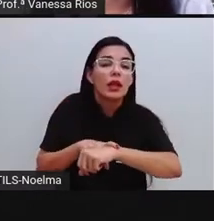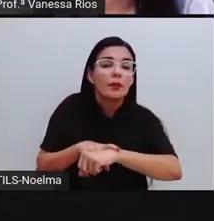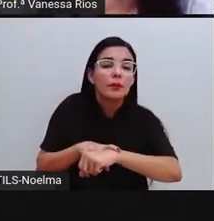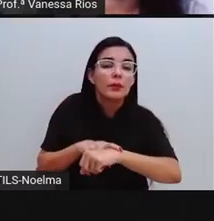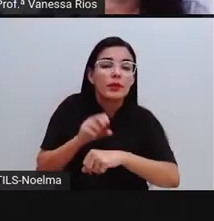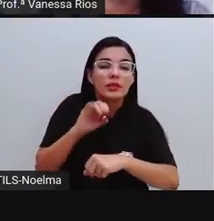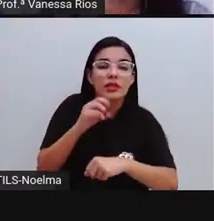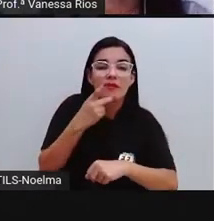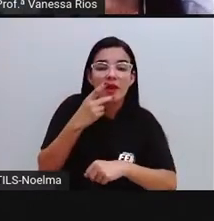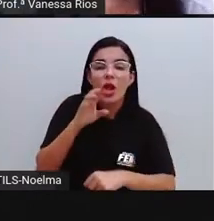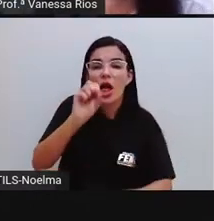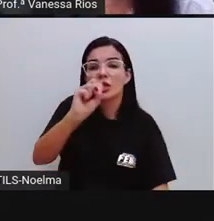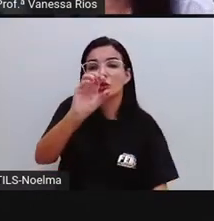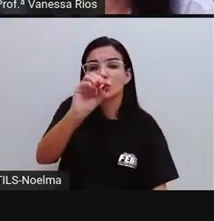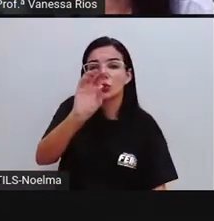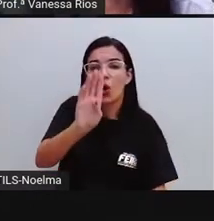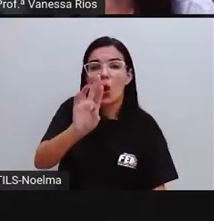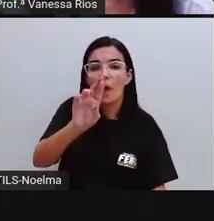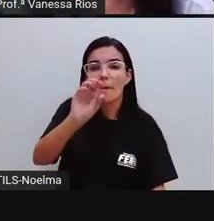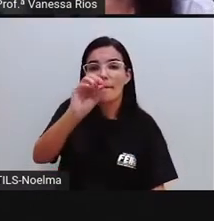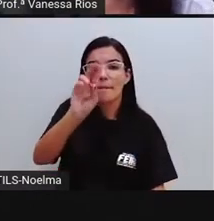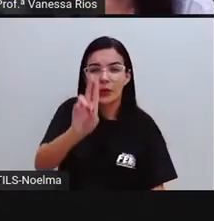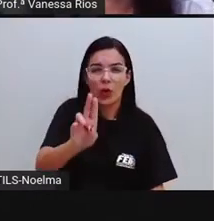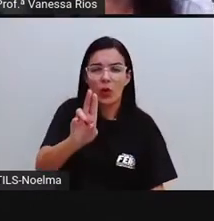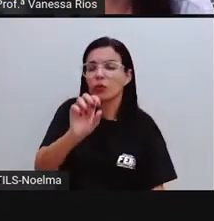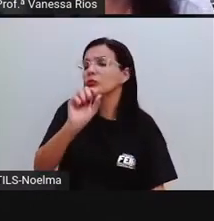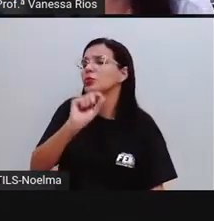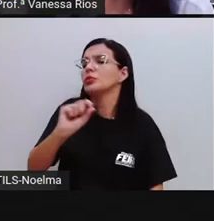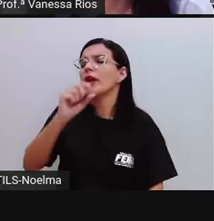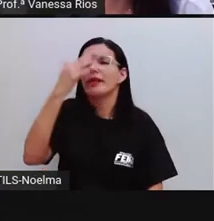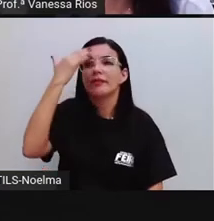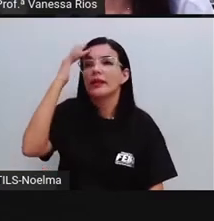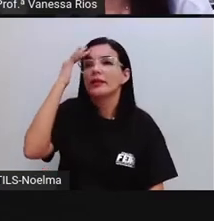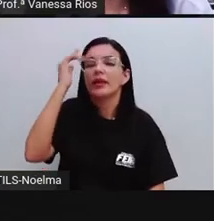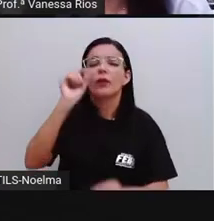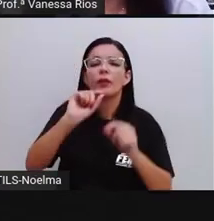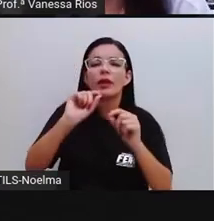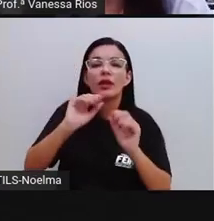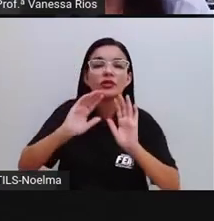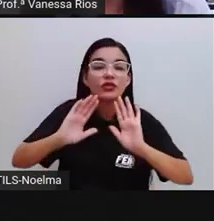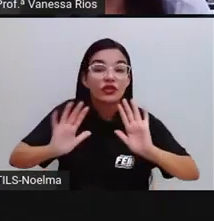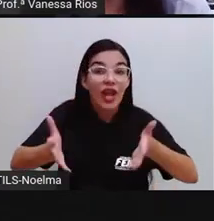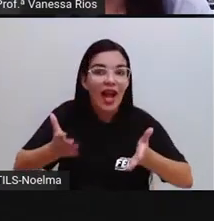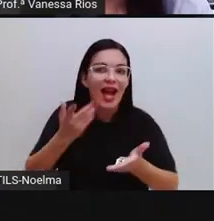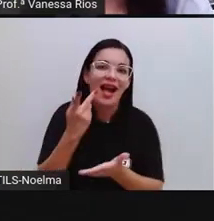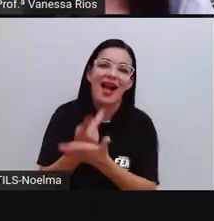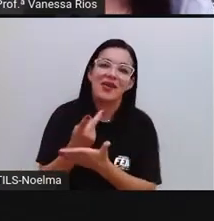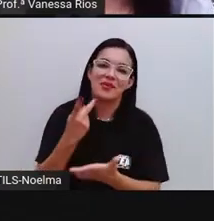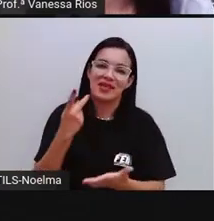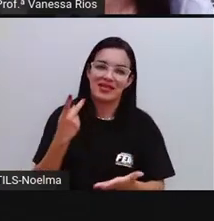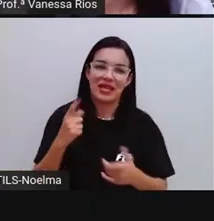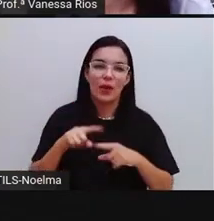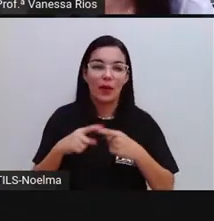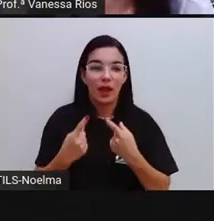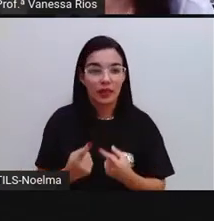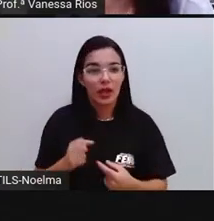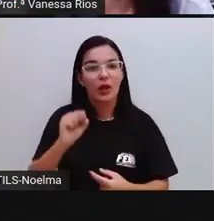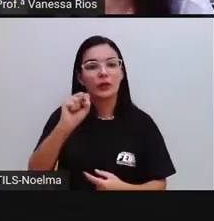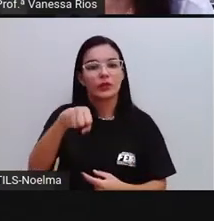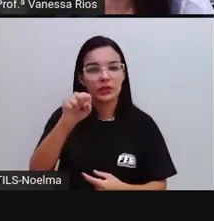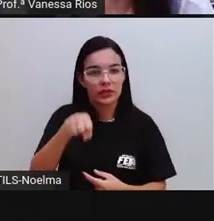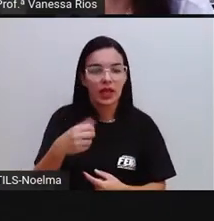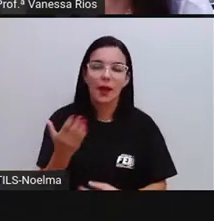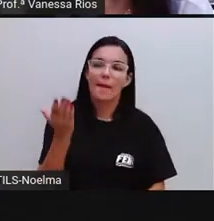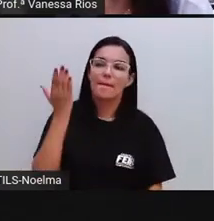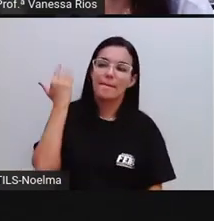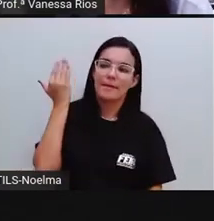Sobrou, a gente entende como uma ação que já aconteceu. Então, a gente diz que Sobrou, ela